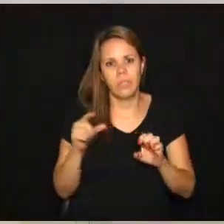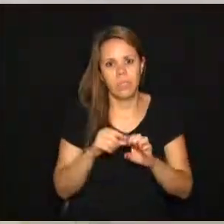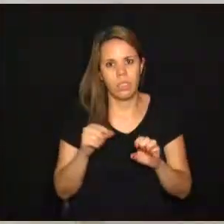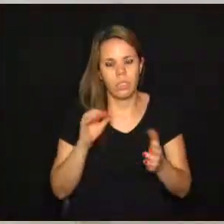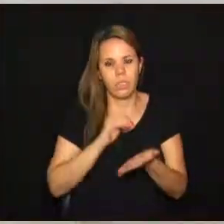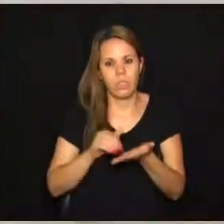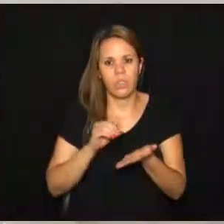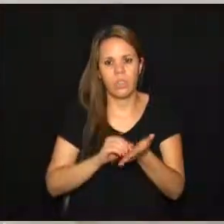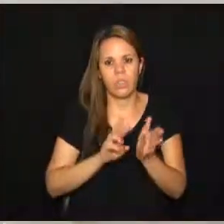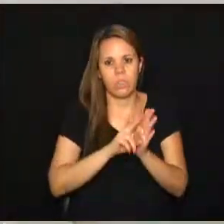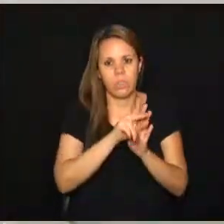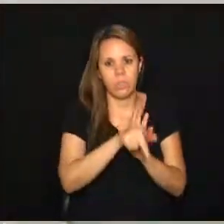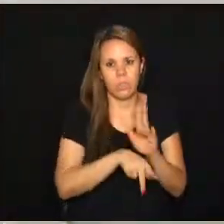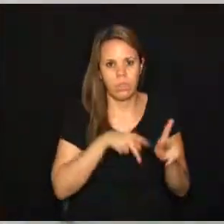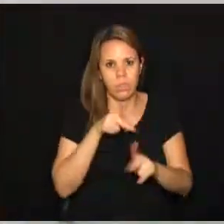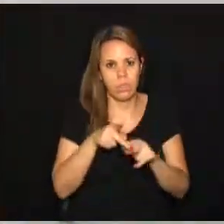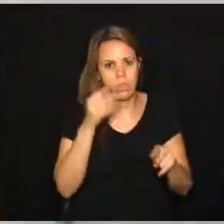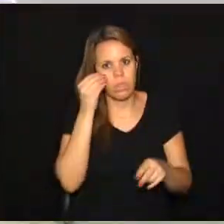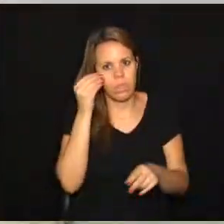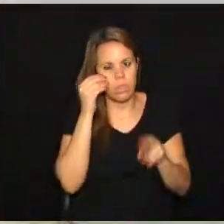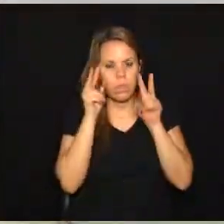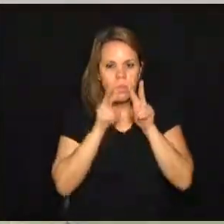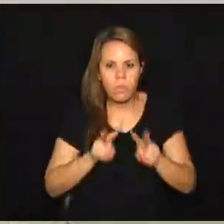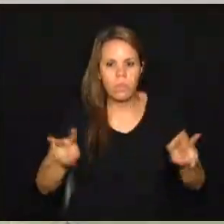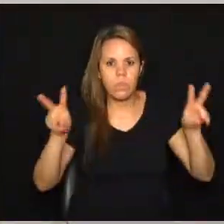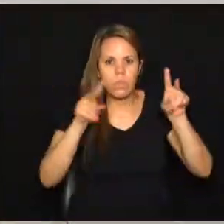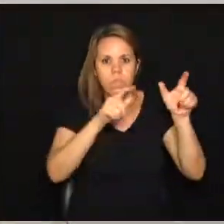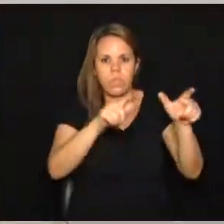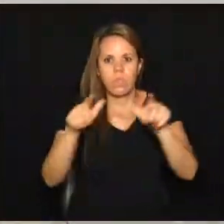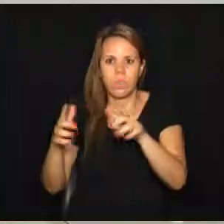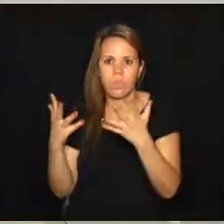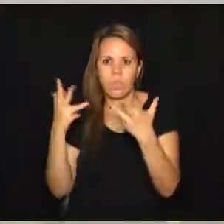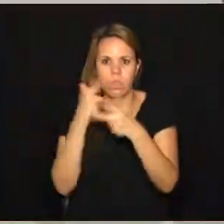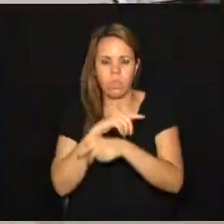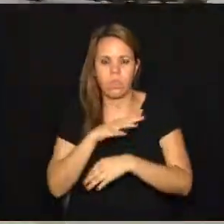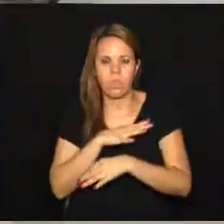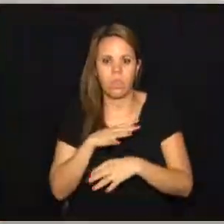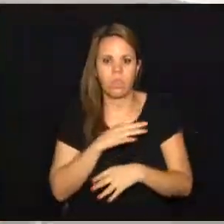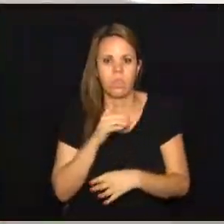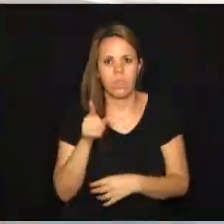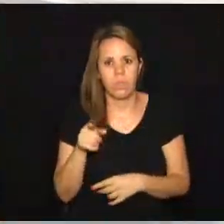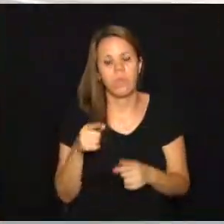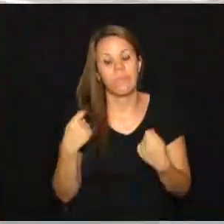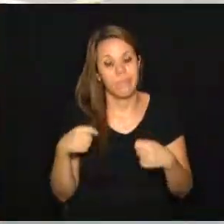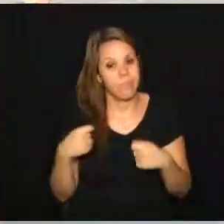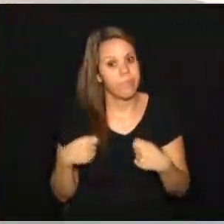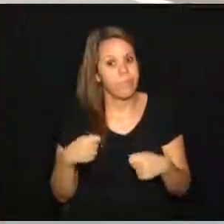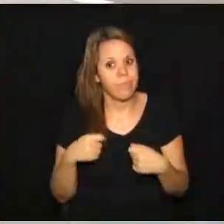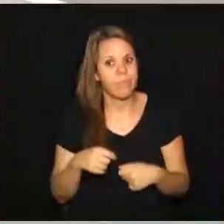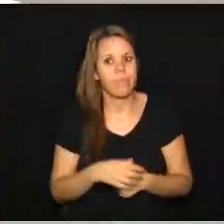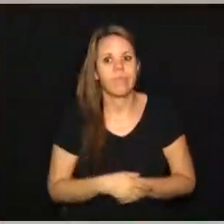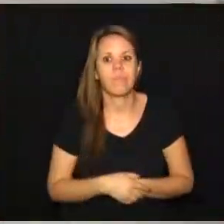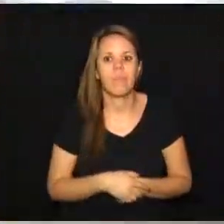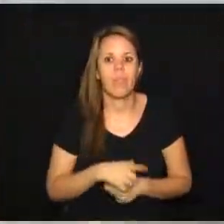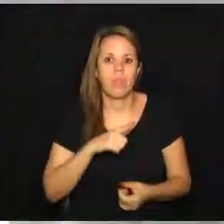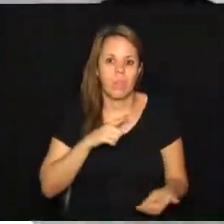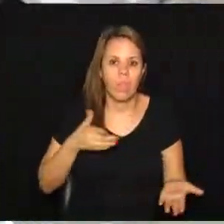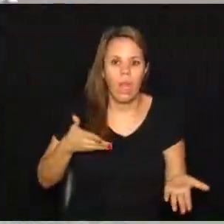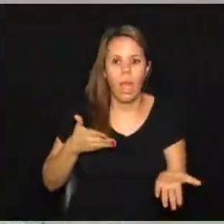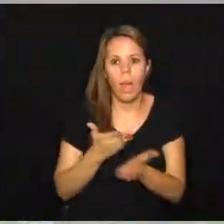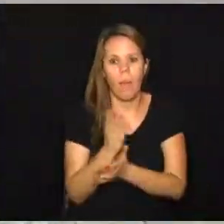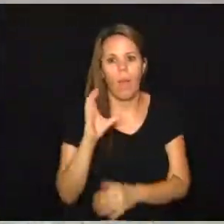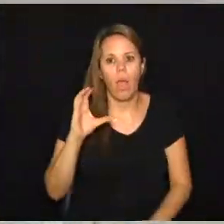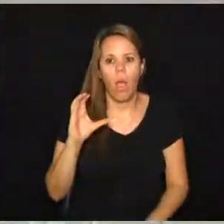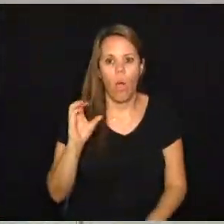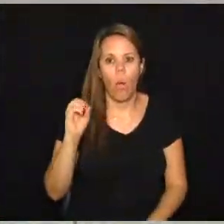escritórios para tentar revitalizar essa região aqui da cidade. Mas para isso é preciso ter a aprovação do Condepac.